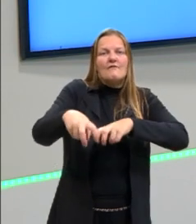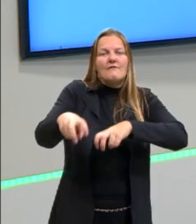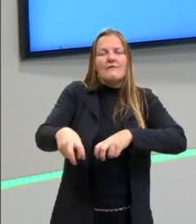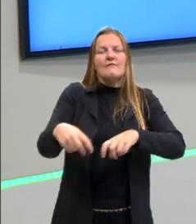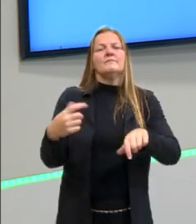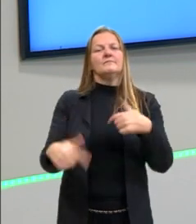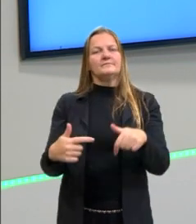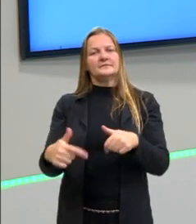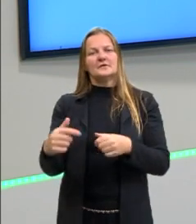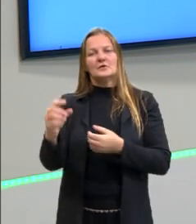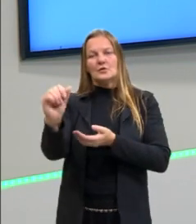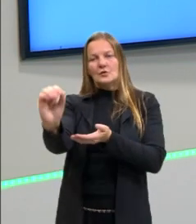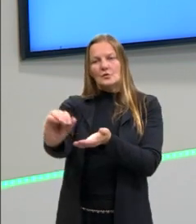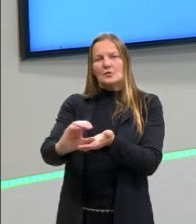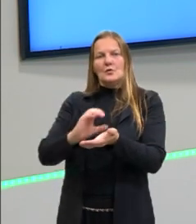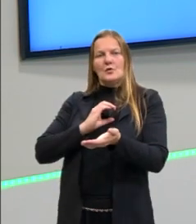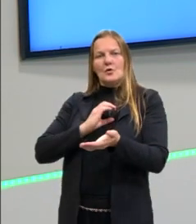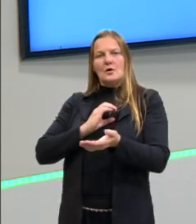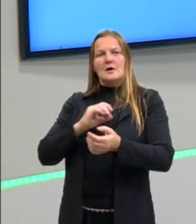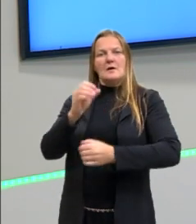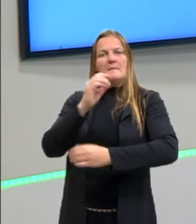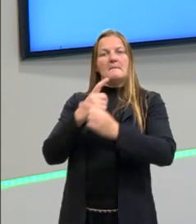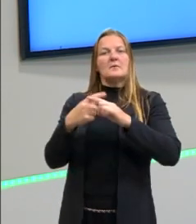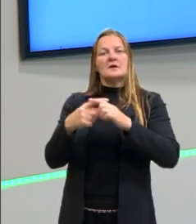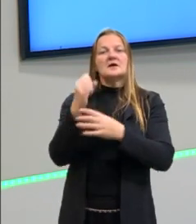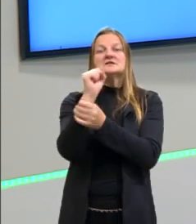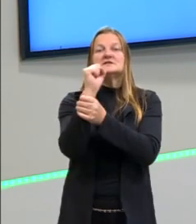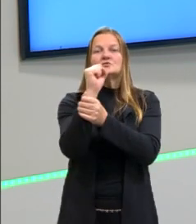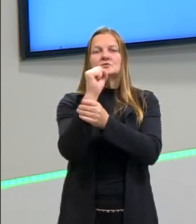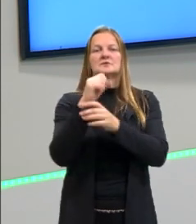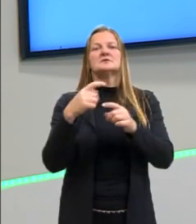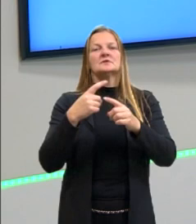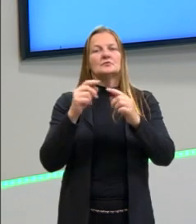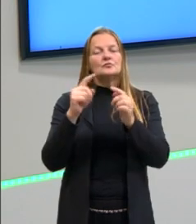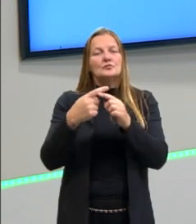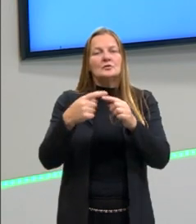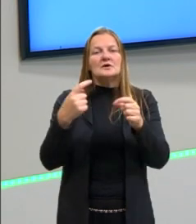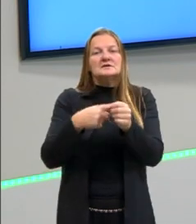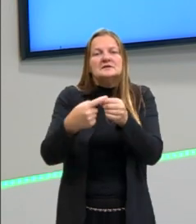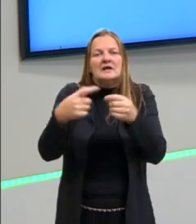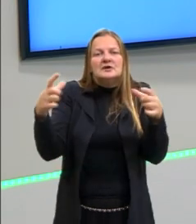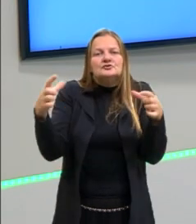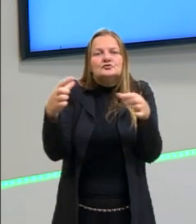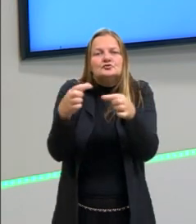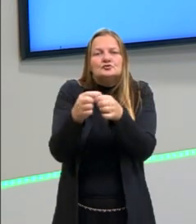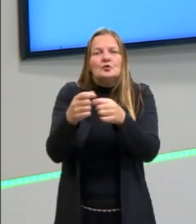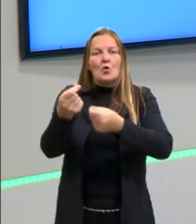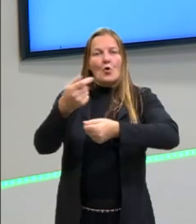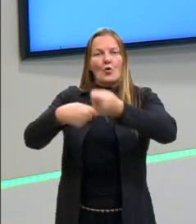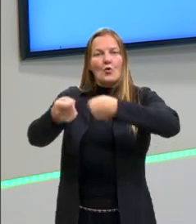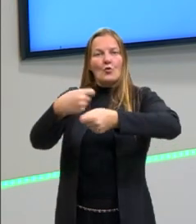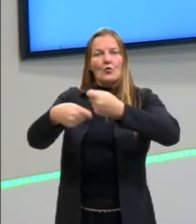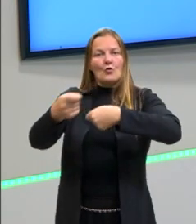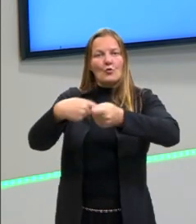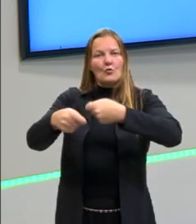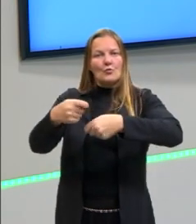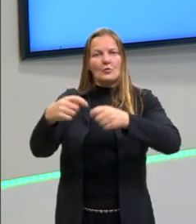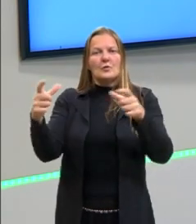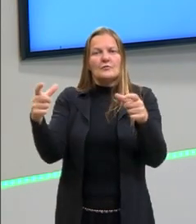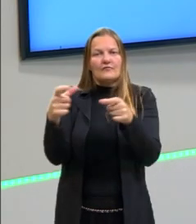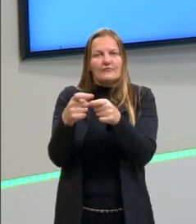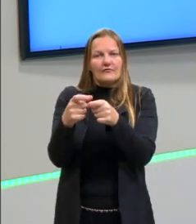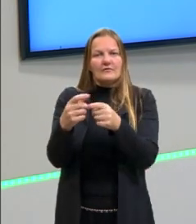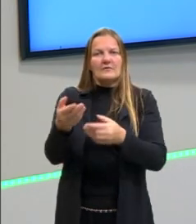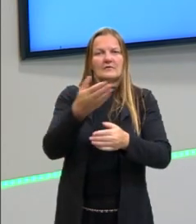feudais em troca de segurança. Isso faz com que as cidades diminuam, tenha menos comércio. Então, também se diz que é uma Idade das